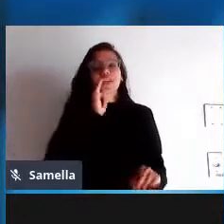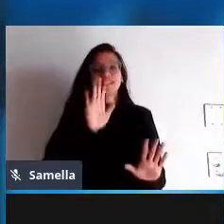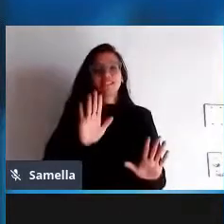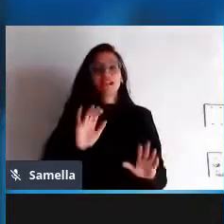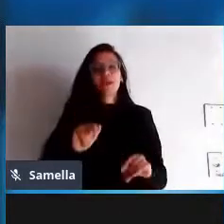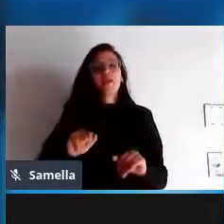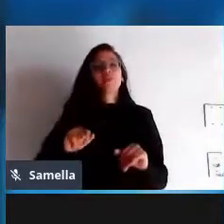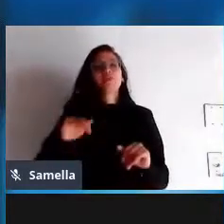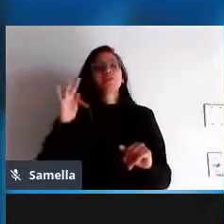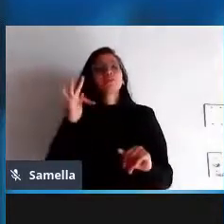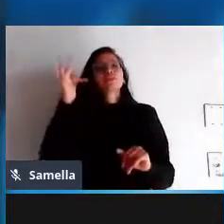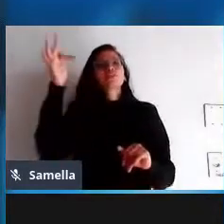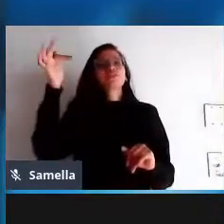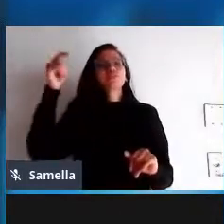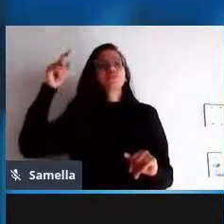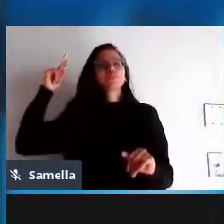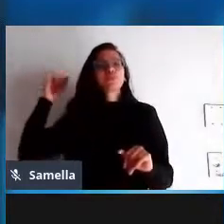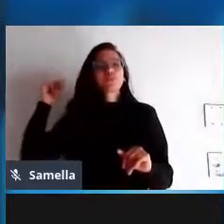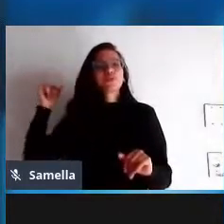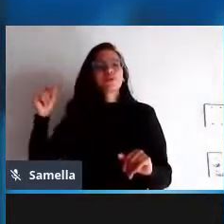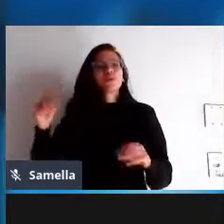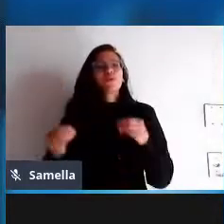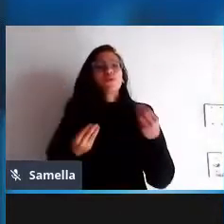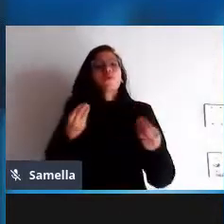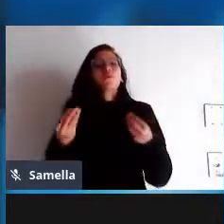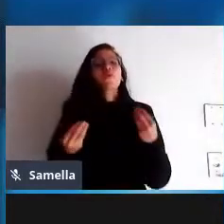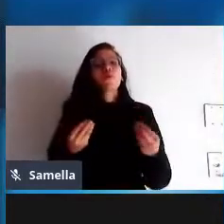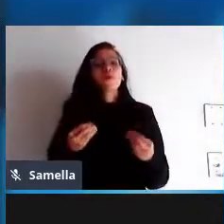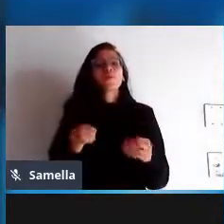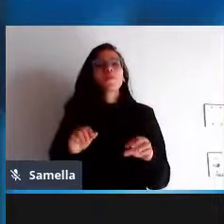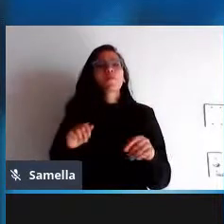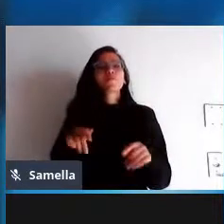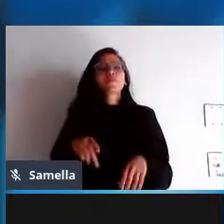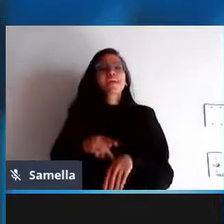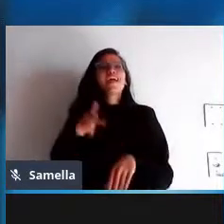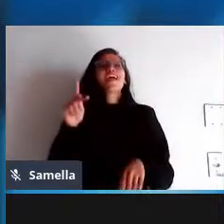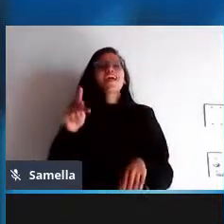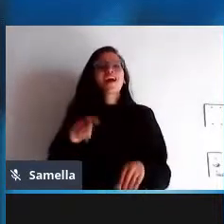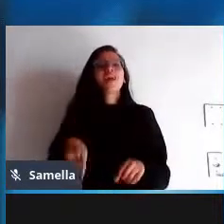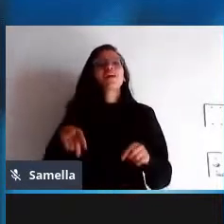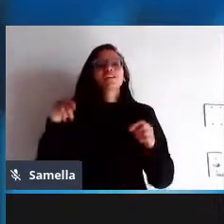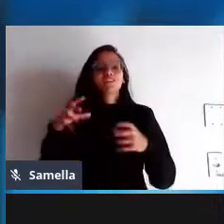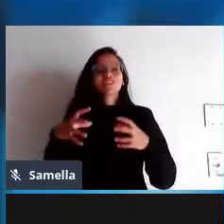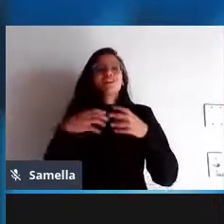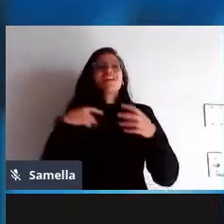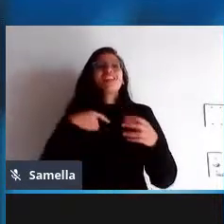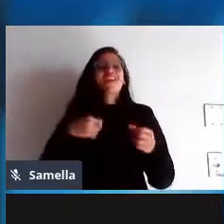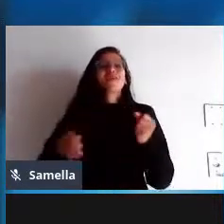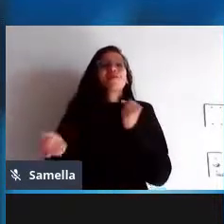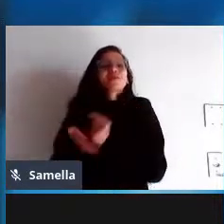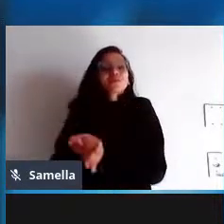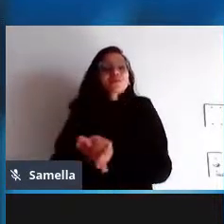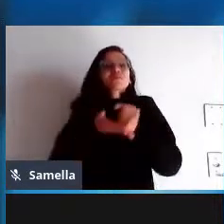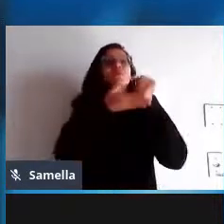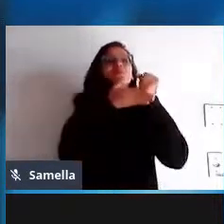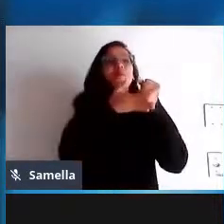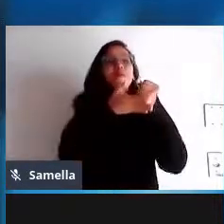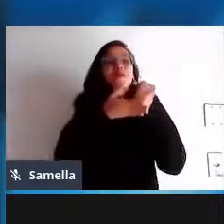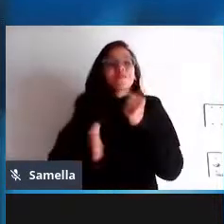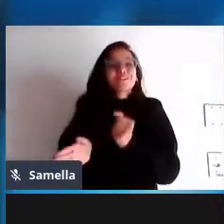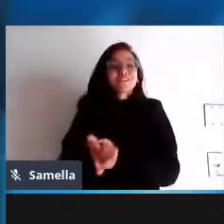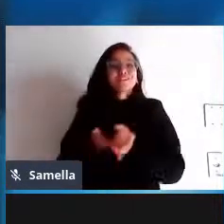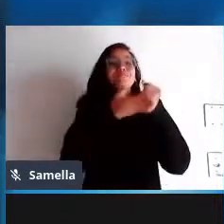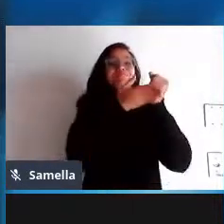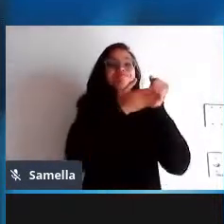é muito é muito real a gente depende daquela estrutura a gente depende dos guerreiros a gente depende